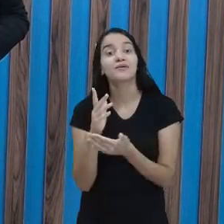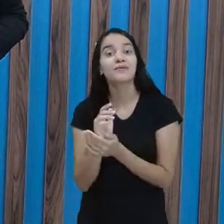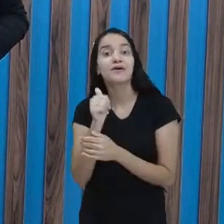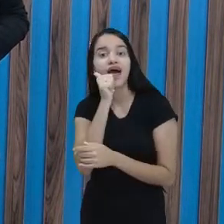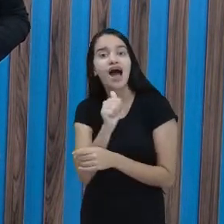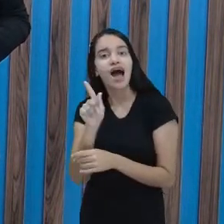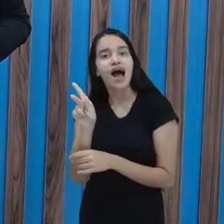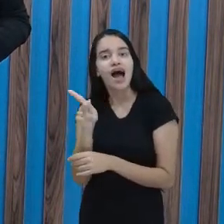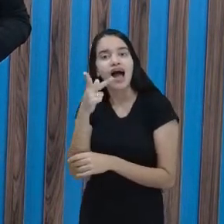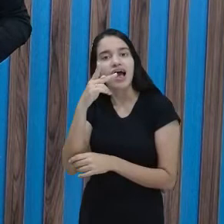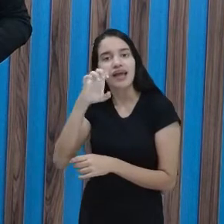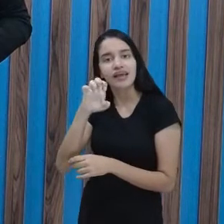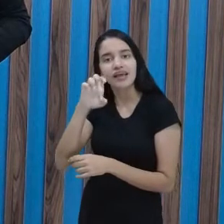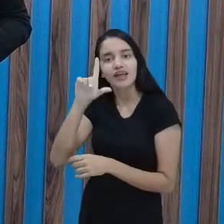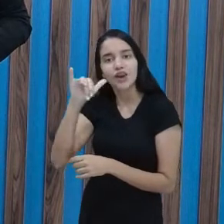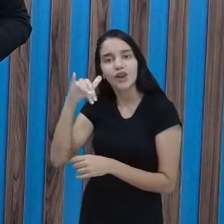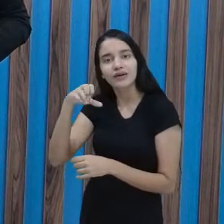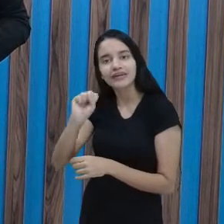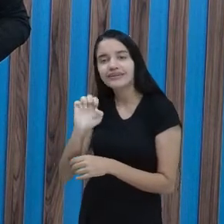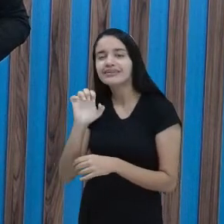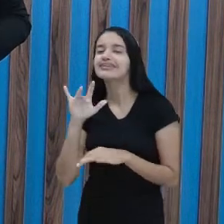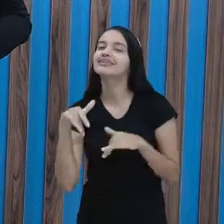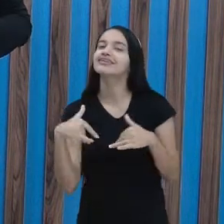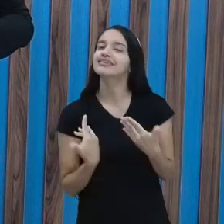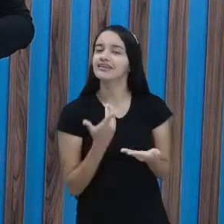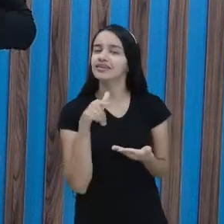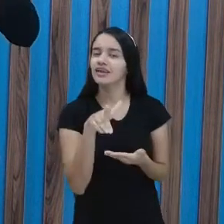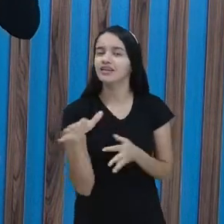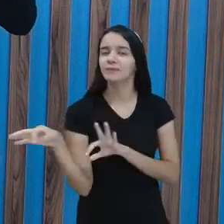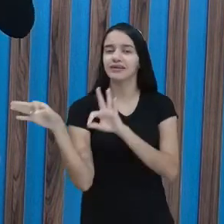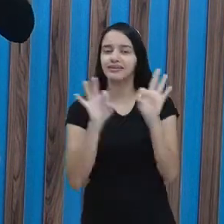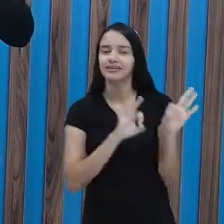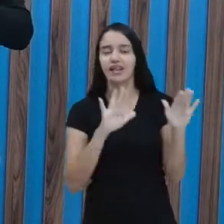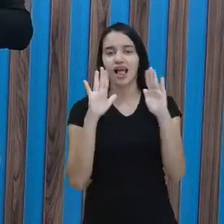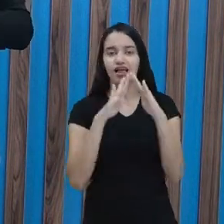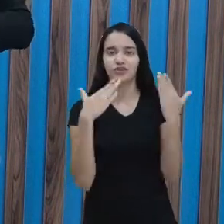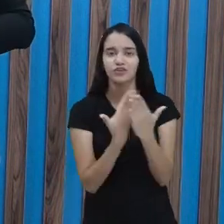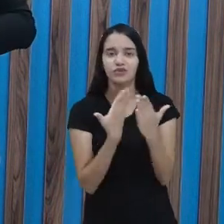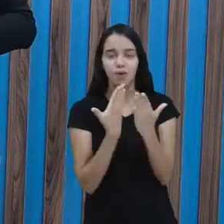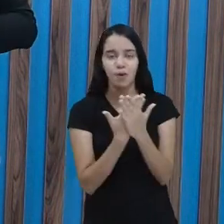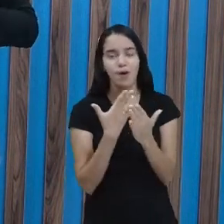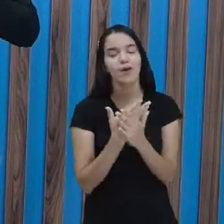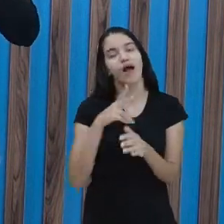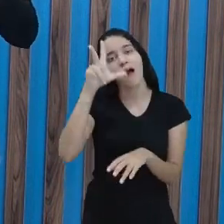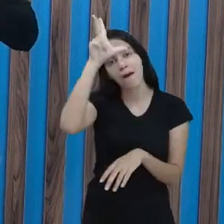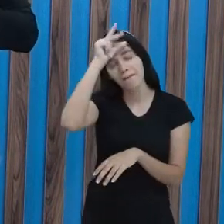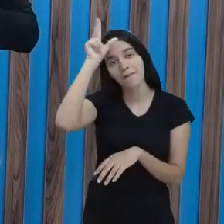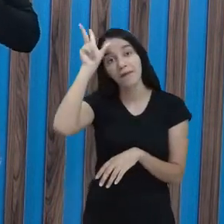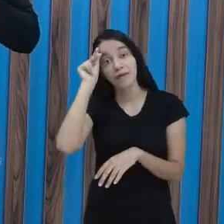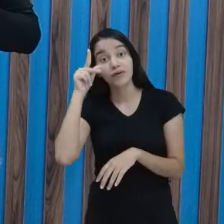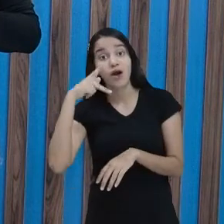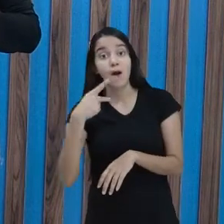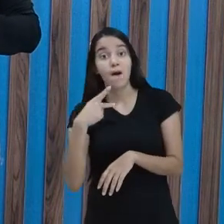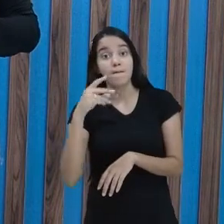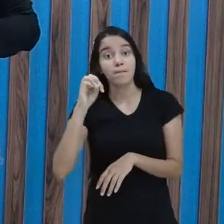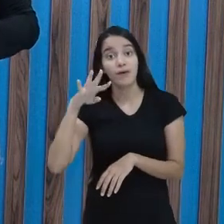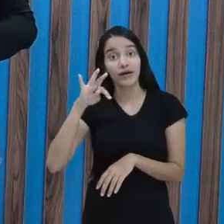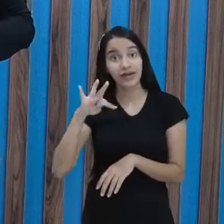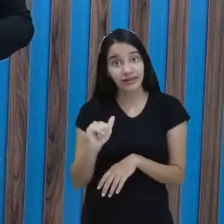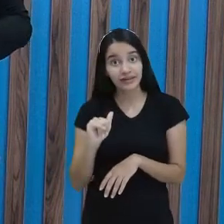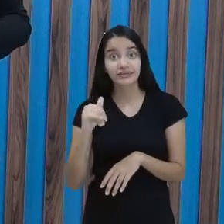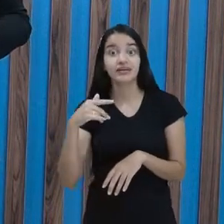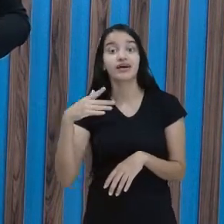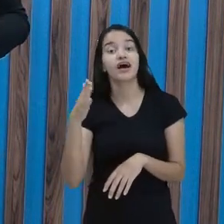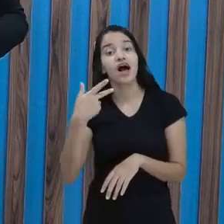Eloise. Será que a Eloise está me assistindo aí, hein? Eloise, lá da Escola Municipal Poeta Paulo Bandeira,